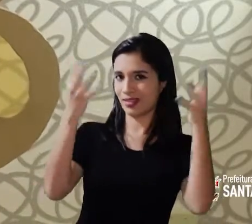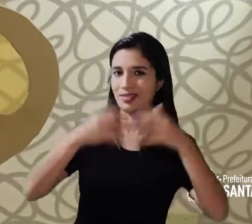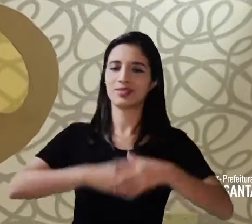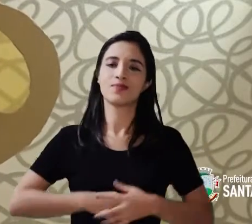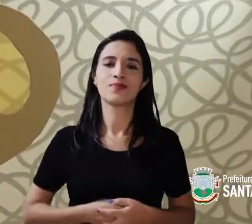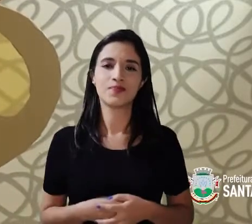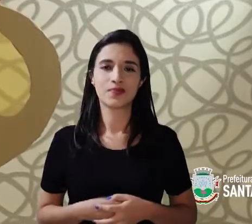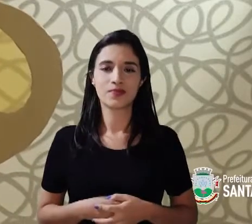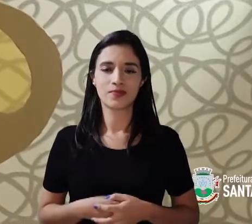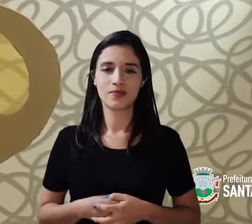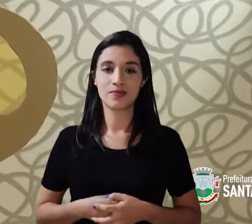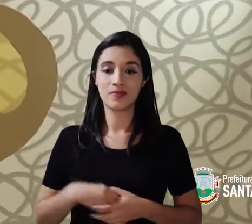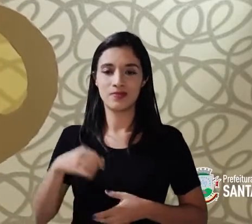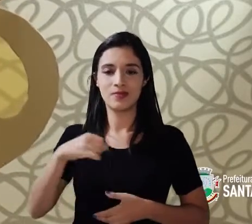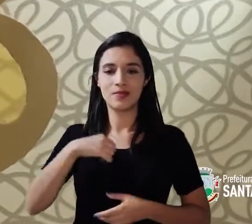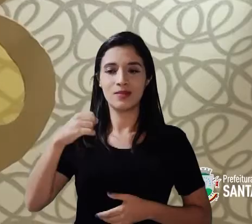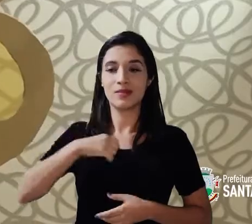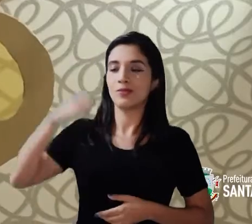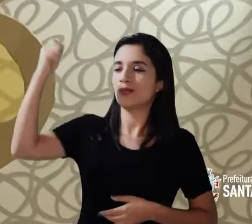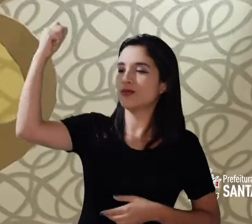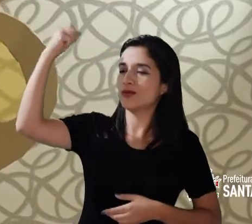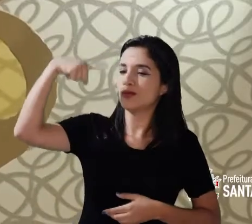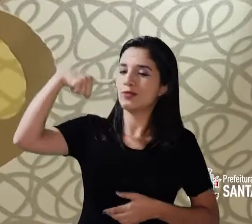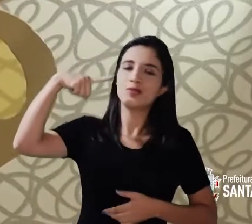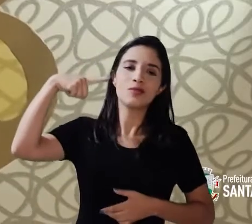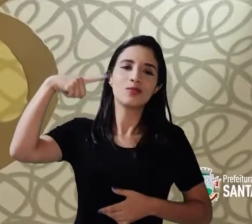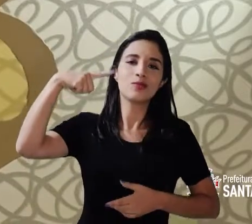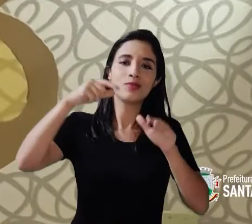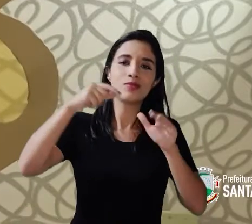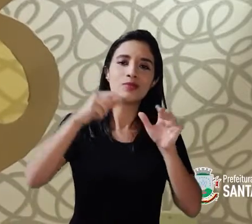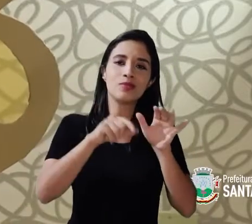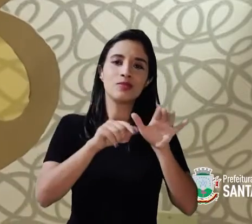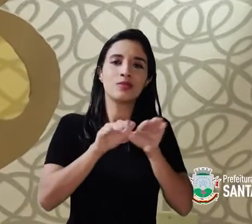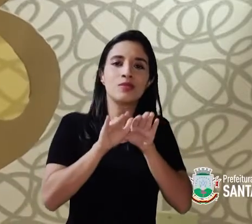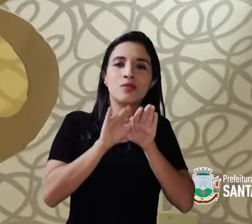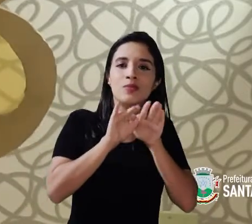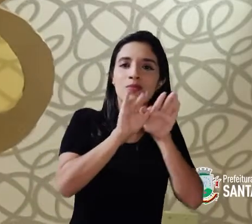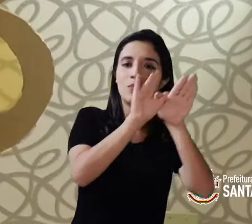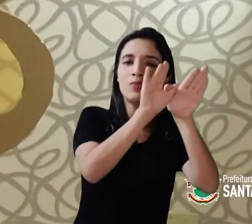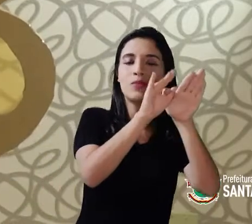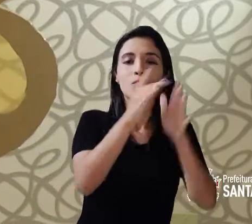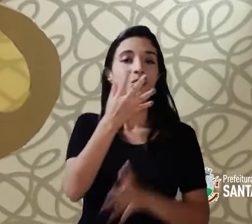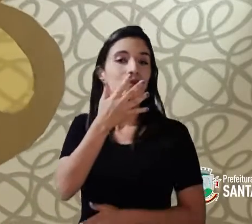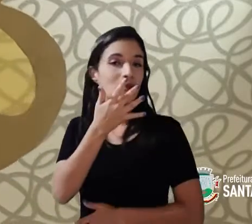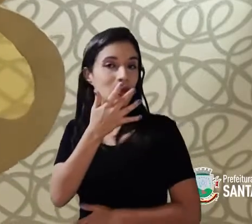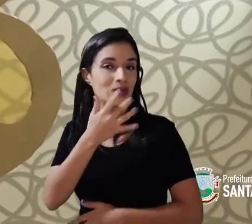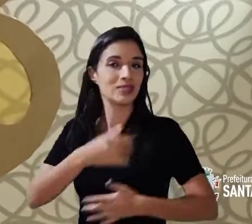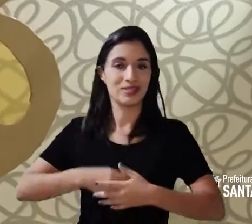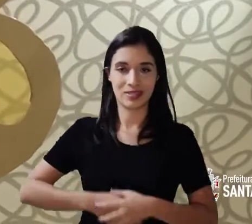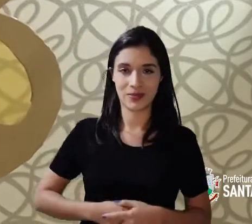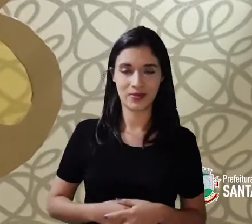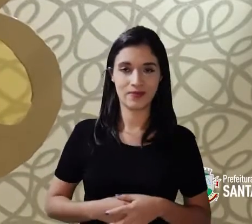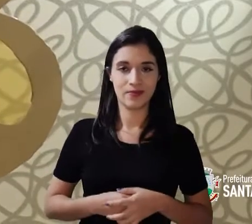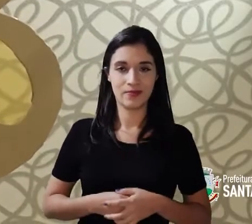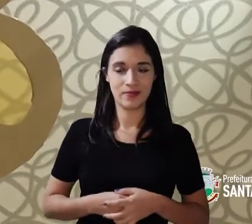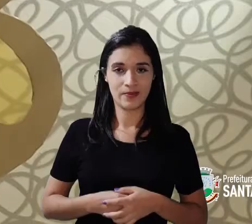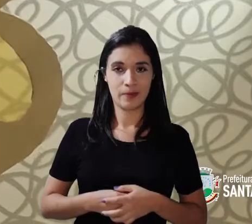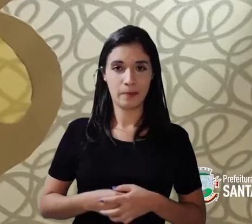espetáculo, cheio de luz, sombras, cores e arrimas.